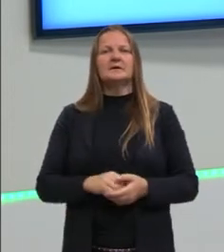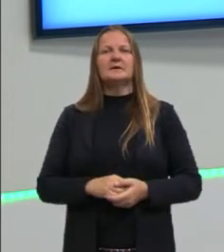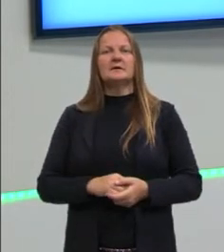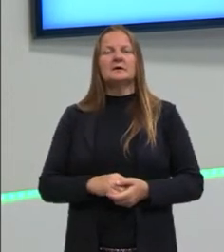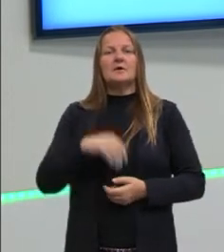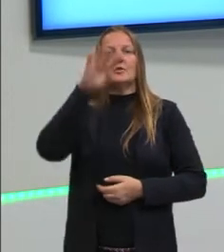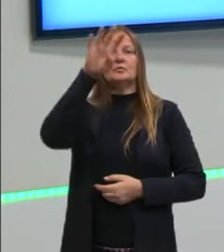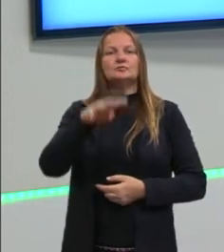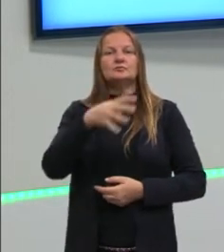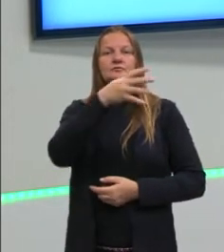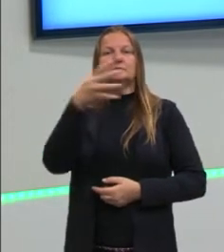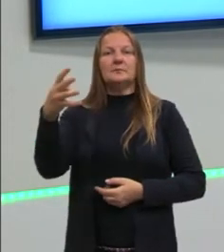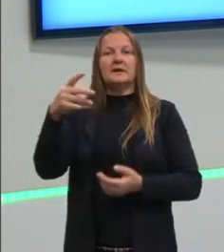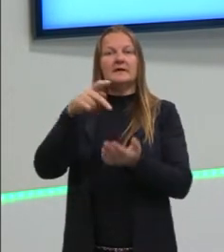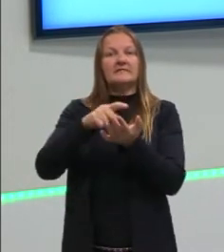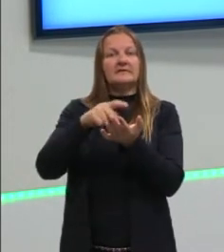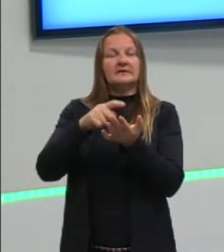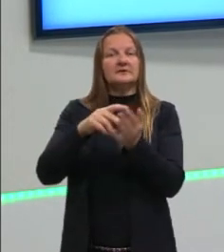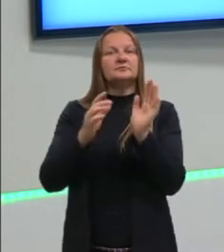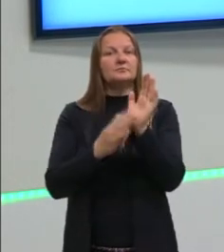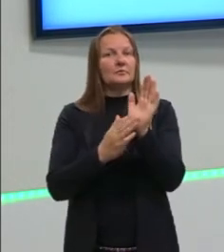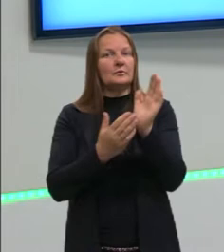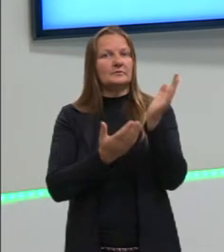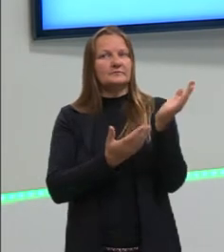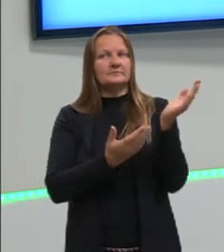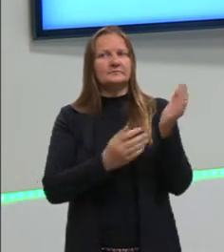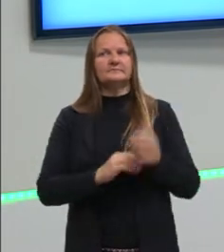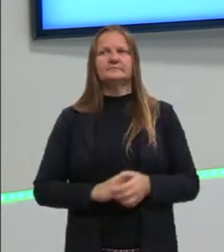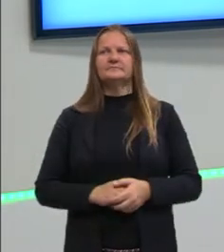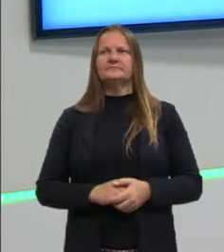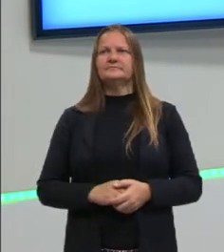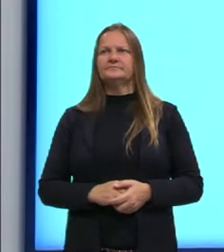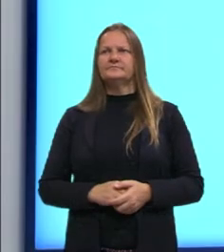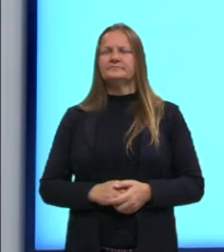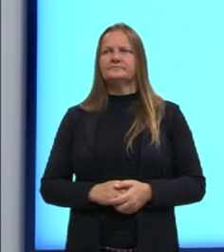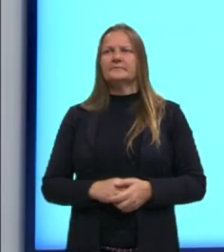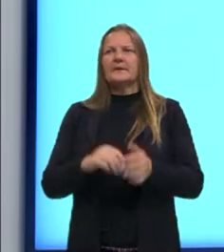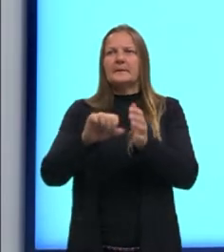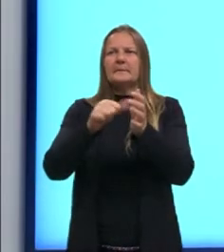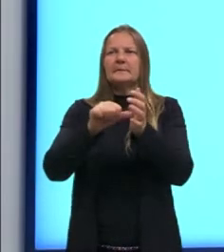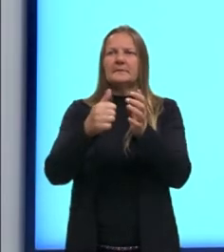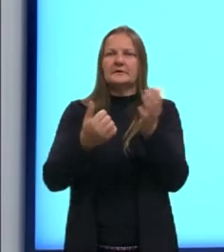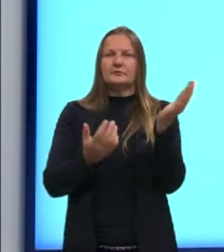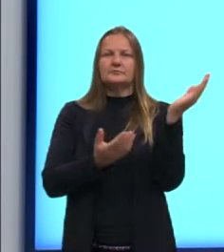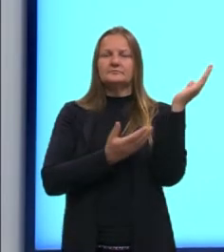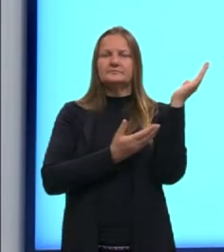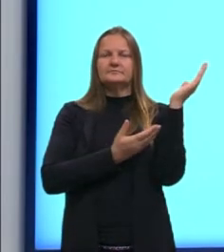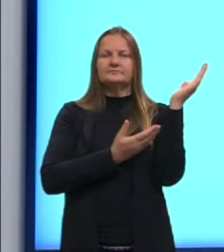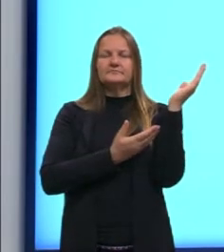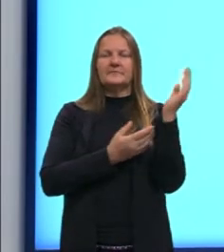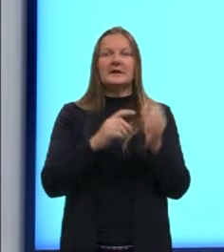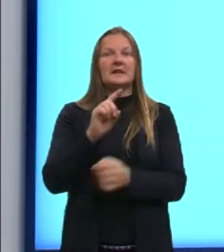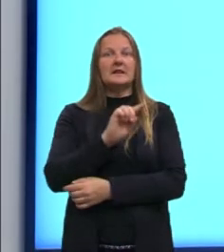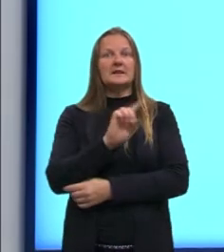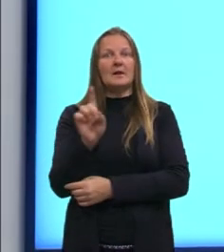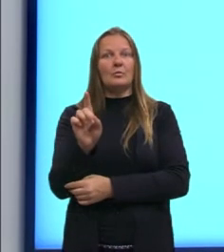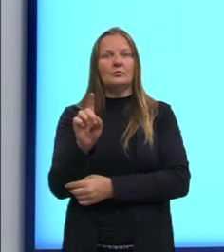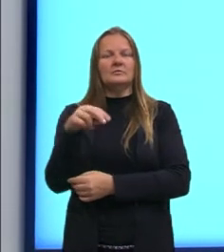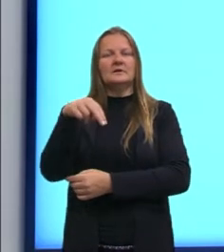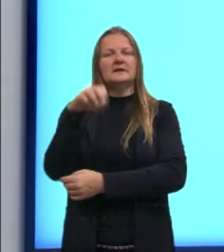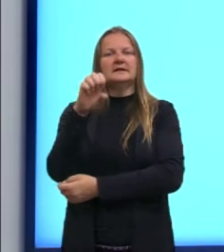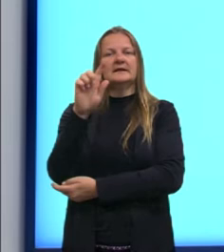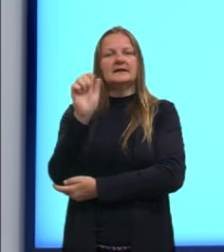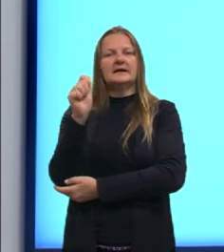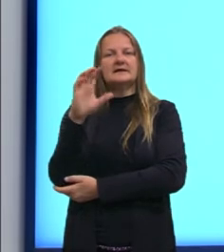tabela verdade das proposições. Então, vamos lá, a gente vai começar pela negação, que seria o nosso